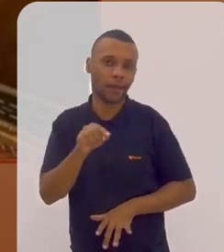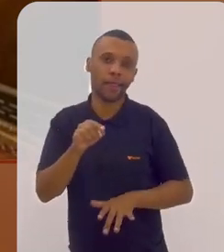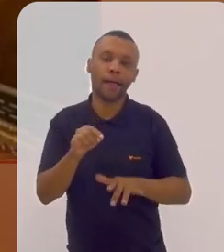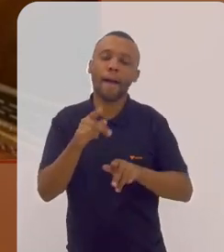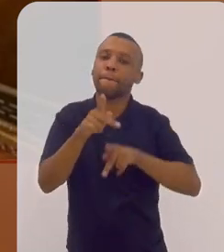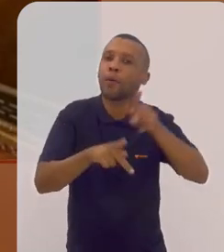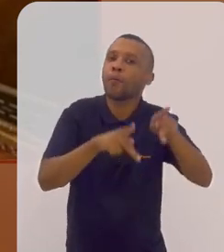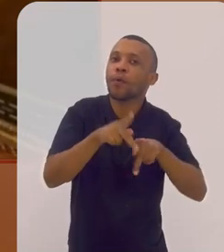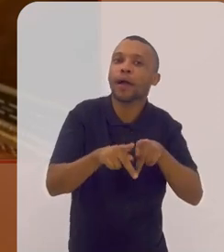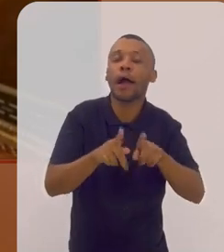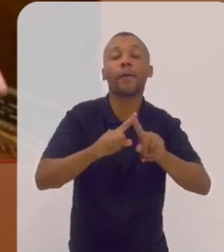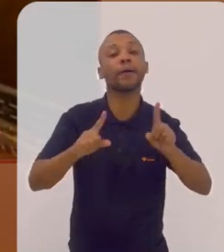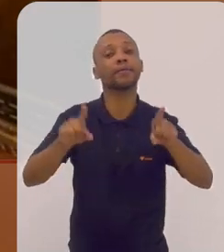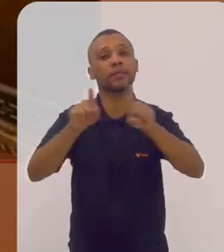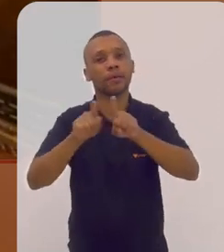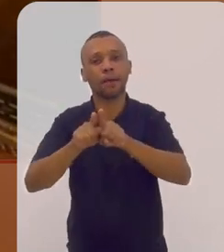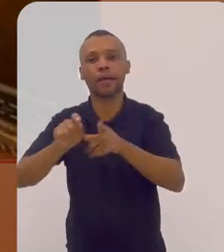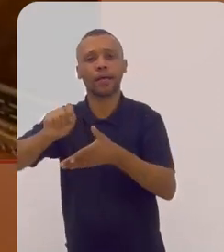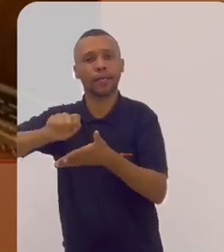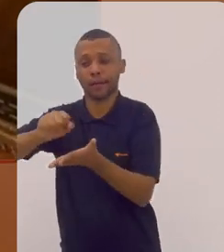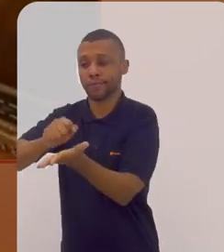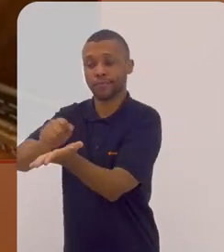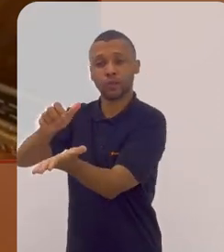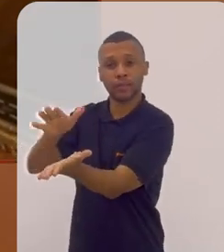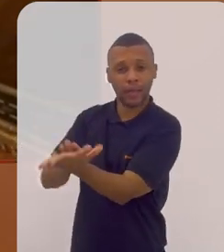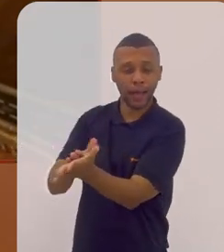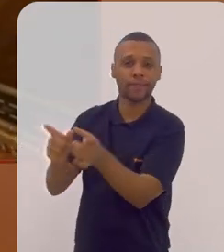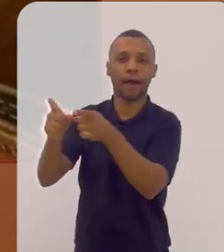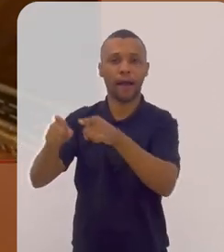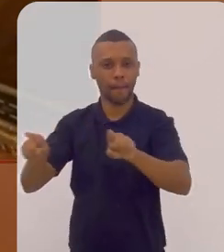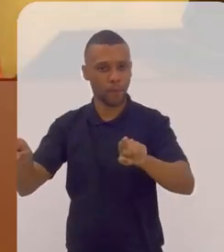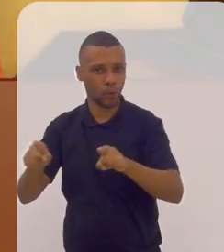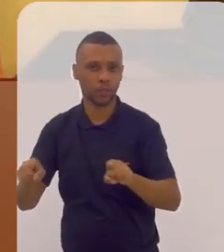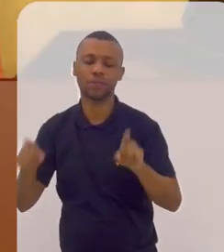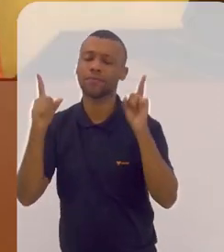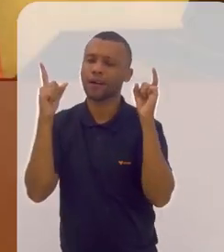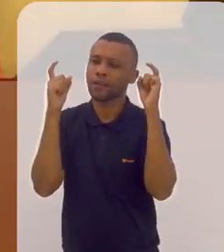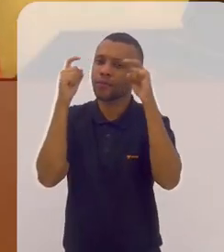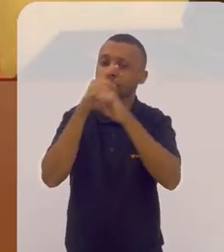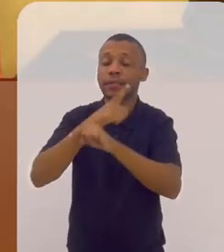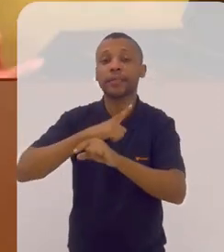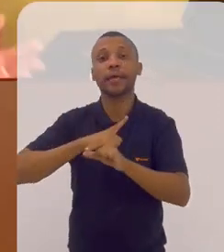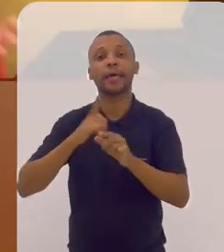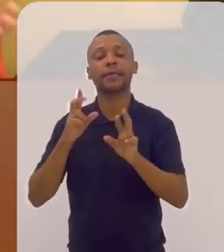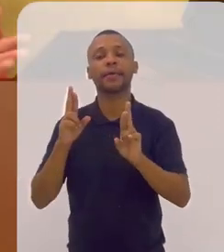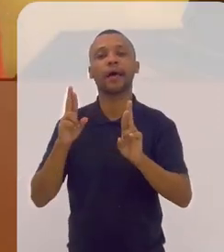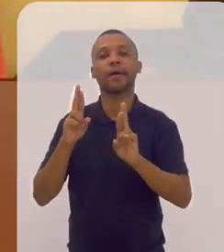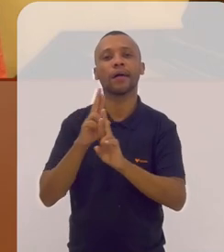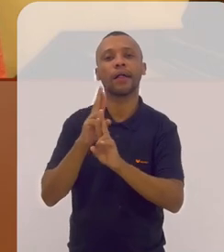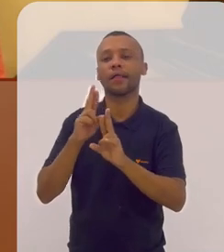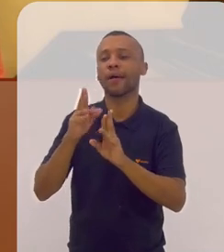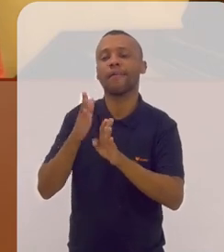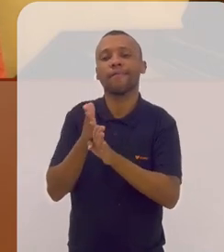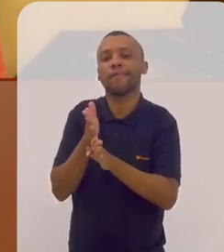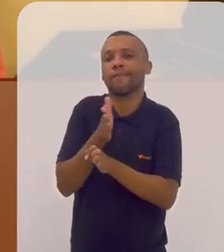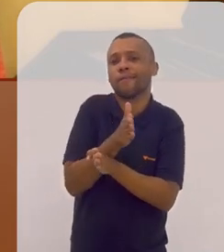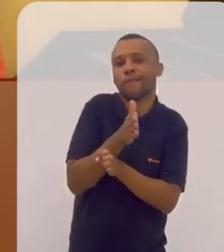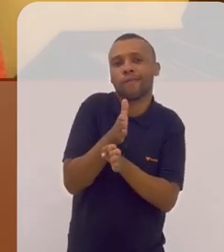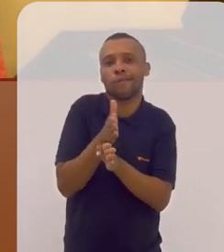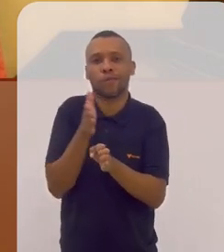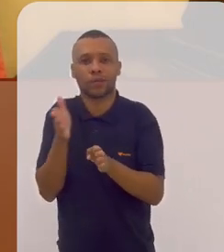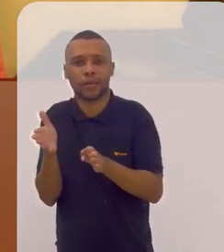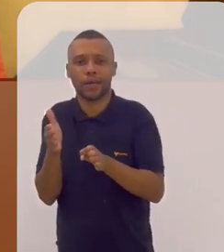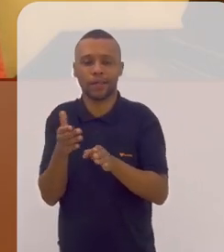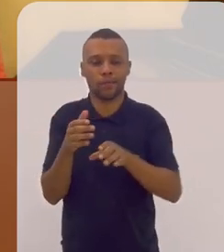que era mais popular, mas também escrevia a sua música. Então, é muito difícil estabelecer essa fronteira, no